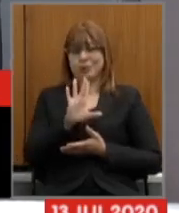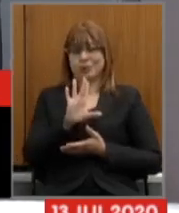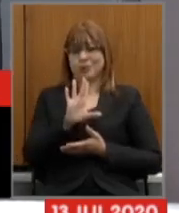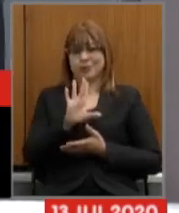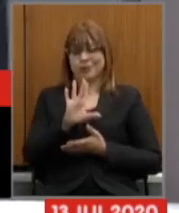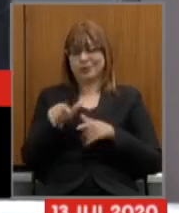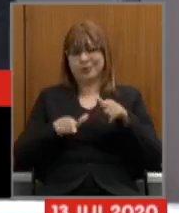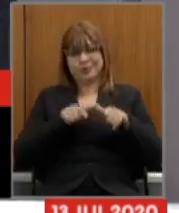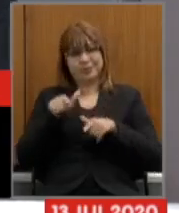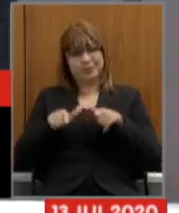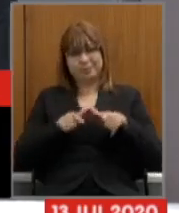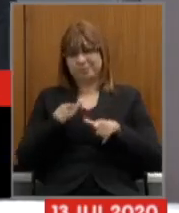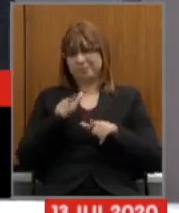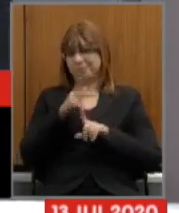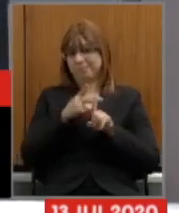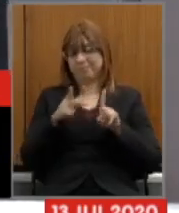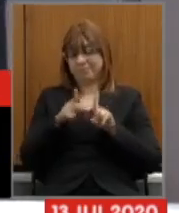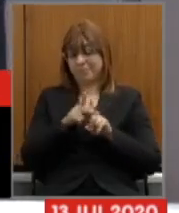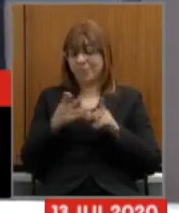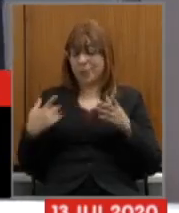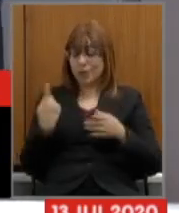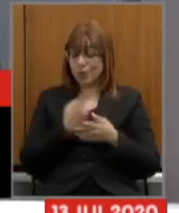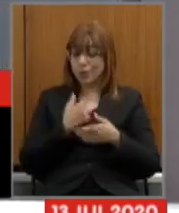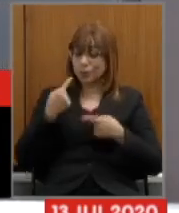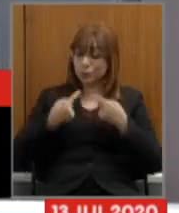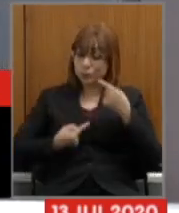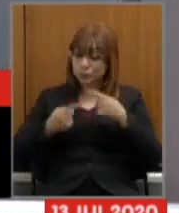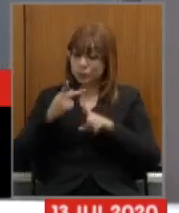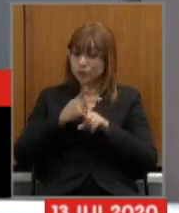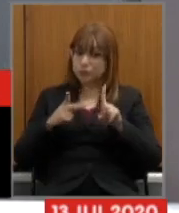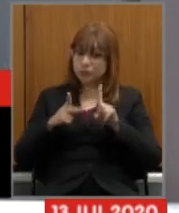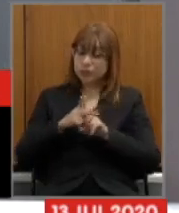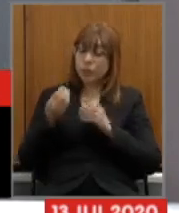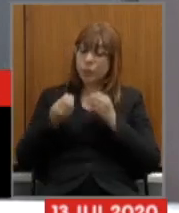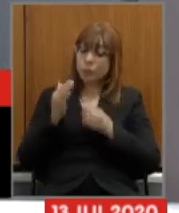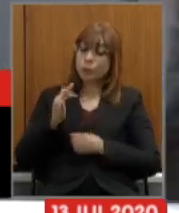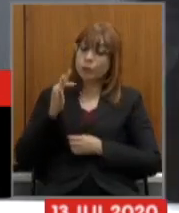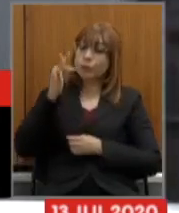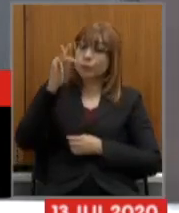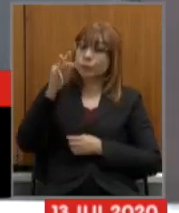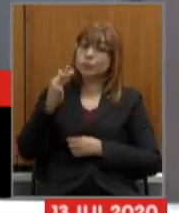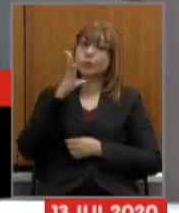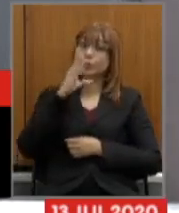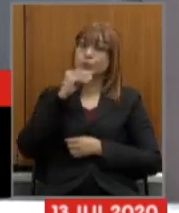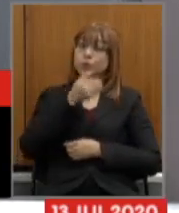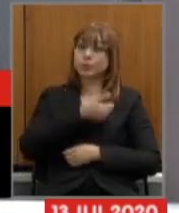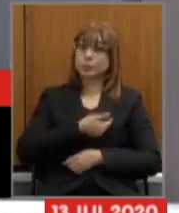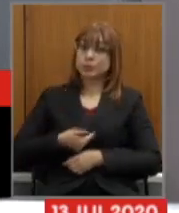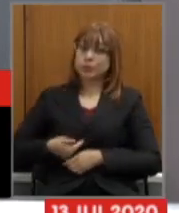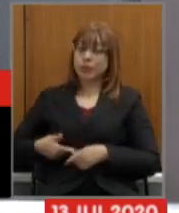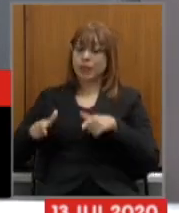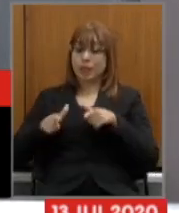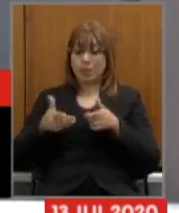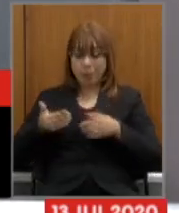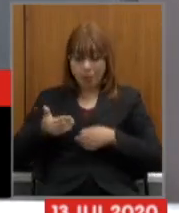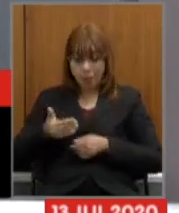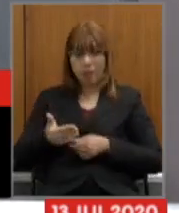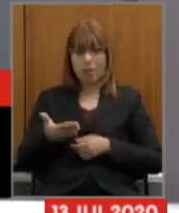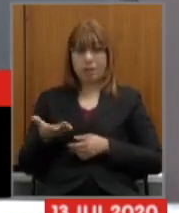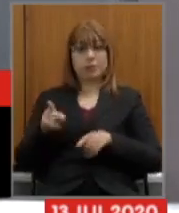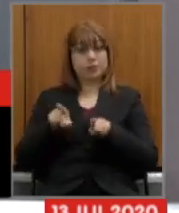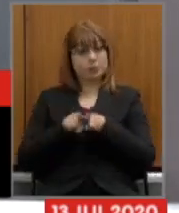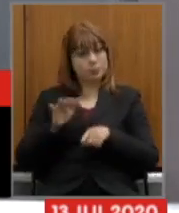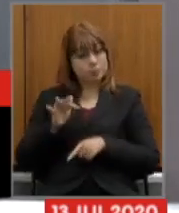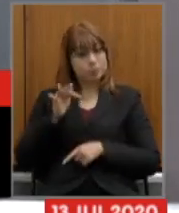a discussão aqui sobre previdência é sobre o futuro dos servidores que hoje trabalham no nosso estado e para os próximos que estão